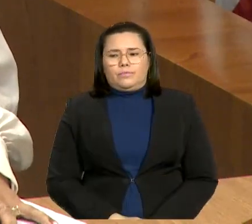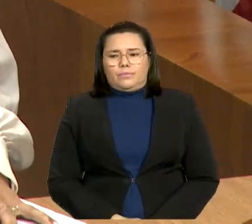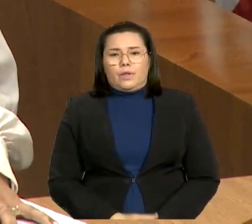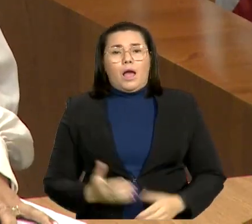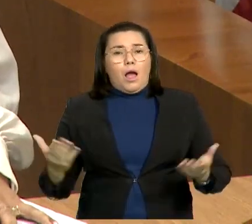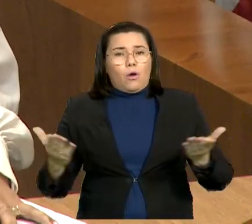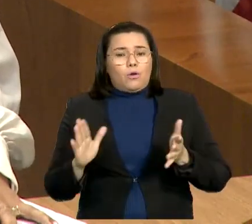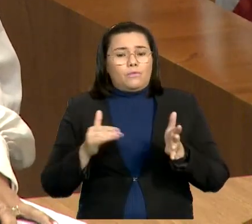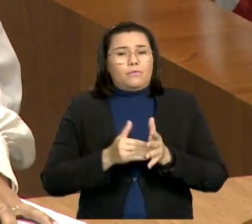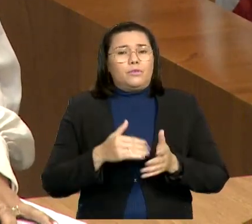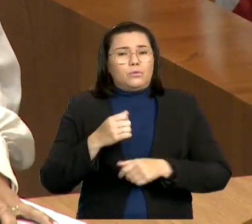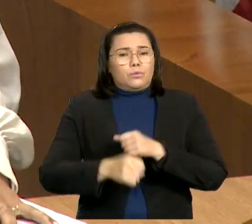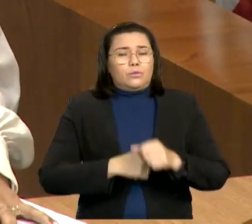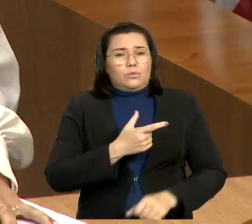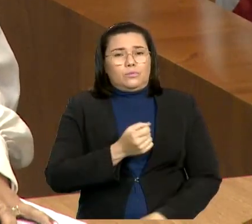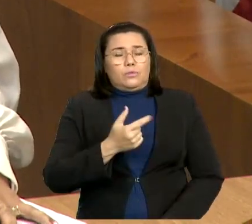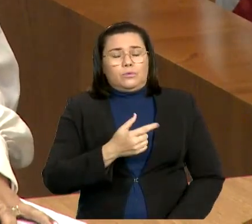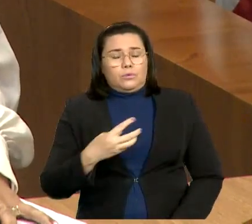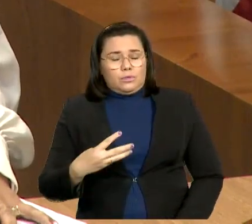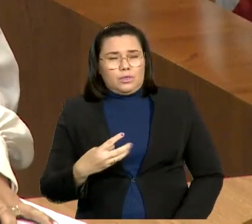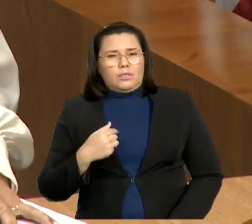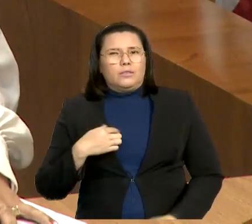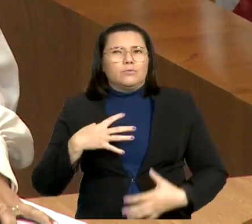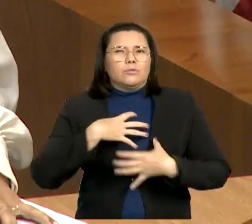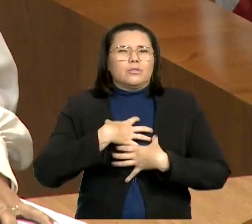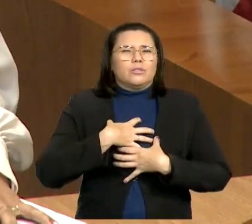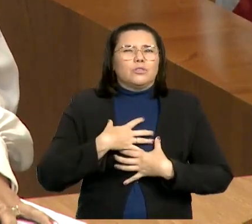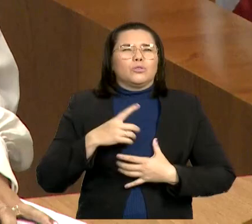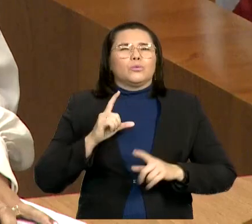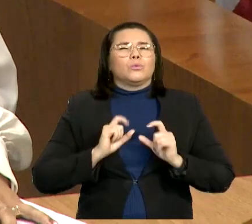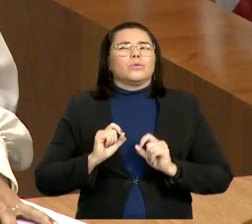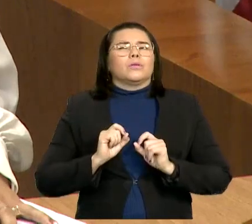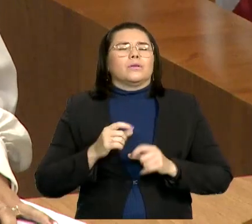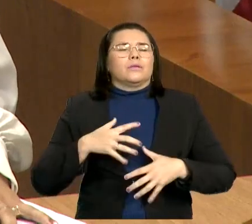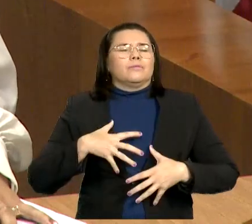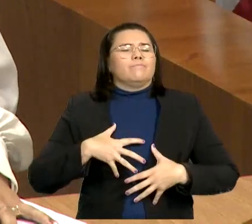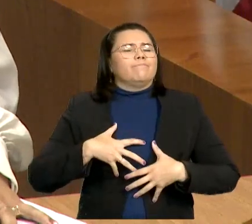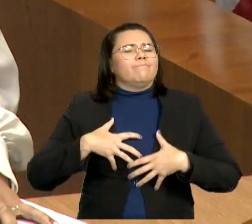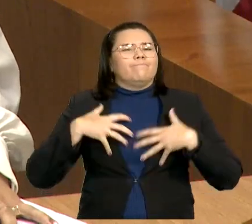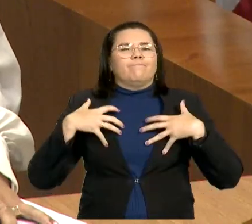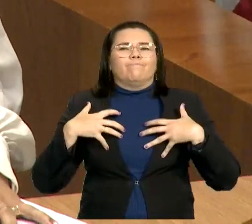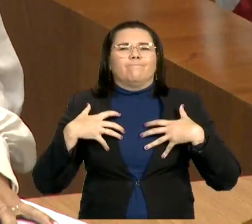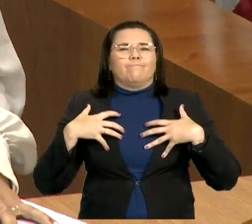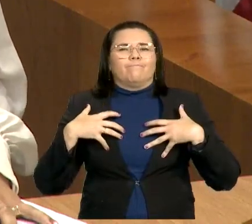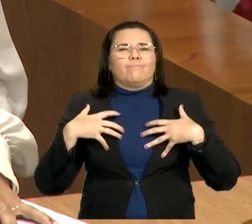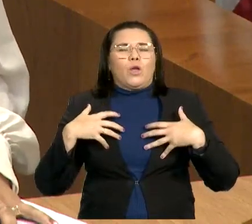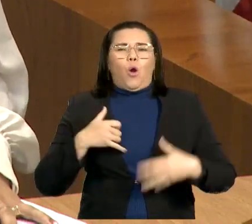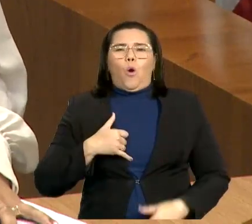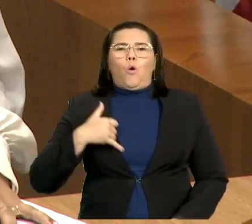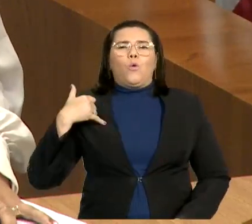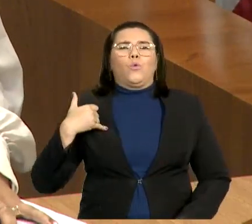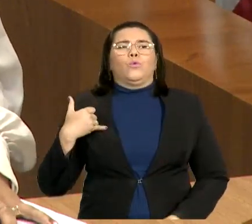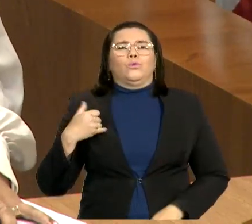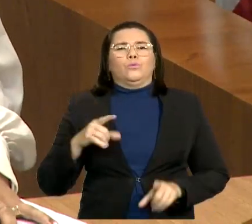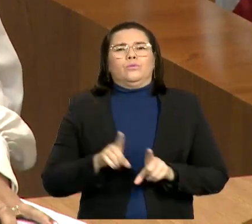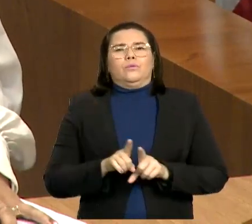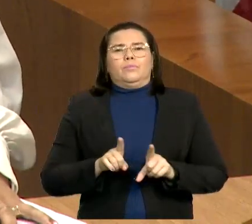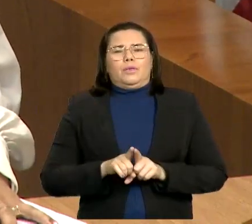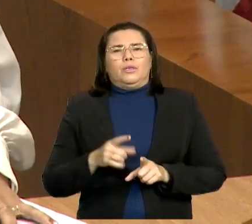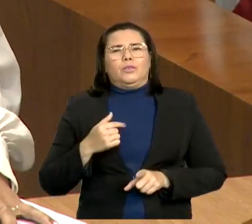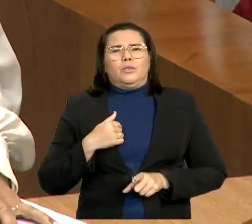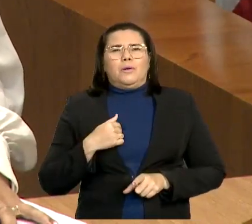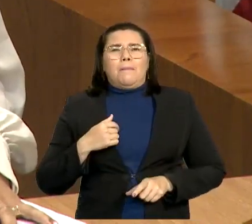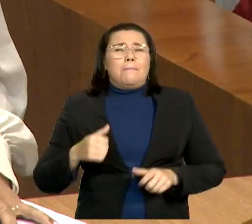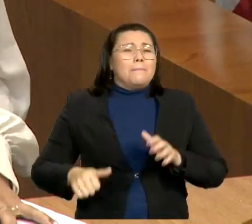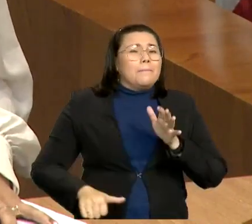trabalhos na Assembleia com um grande sentimento de satisfação e orgulho no peito. Eu orgulho de iniciar meu primeiro